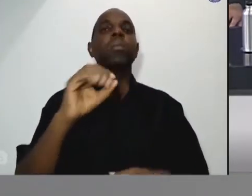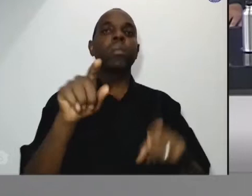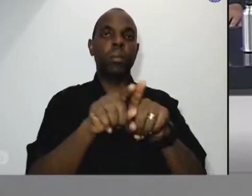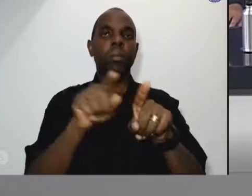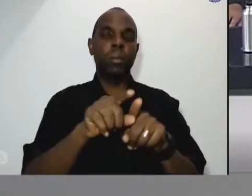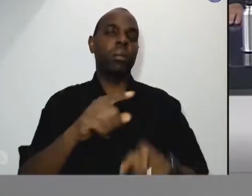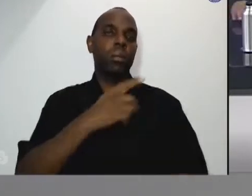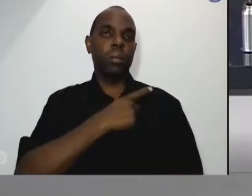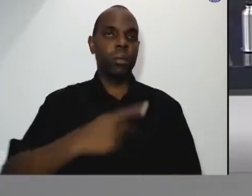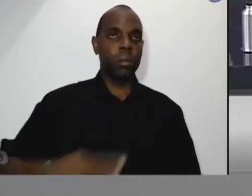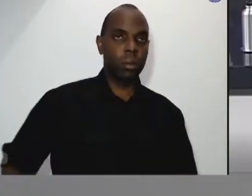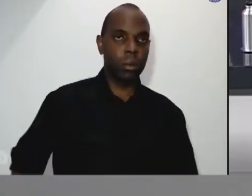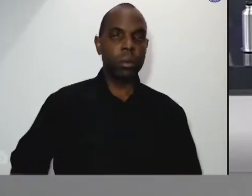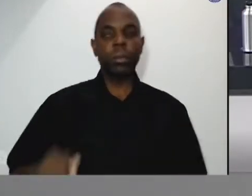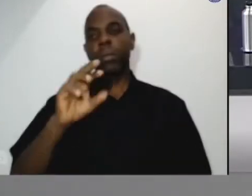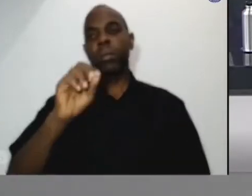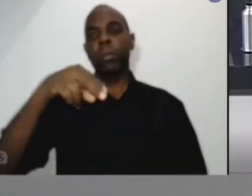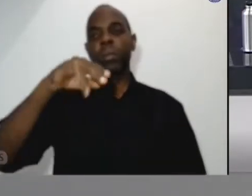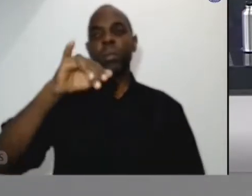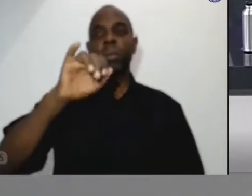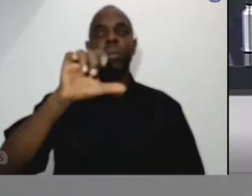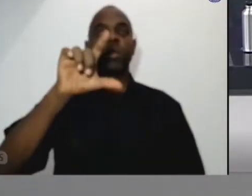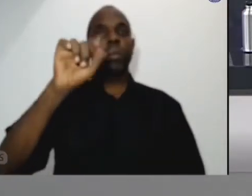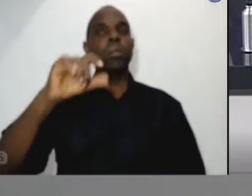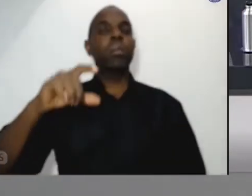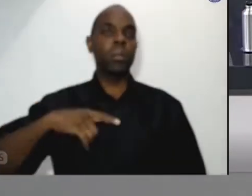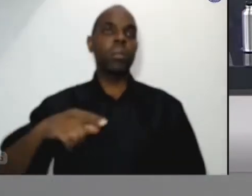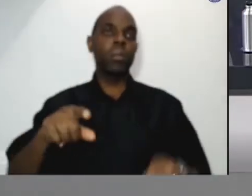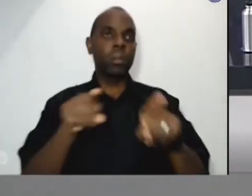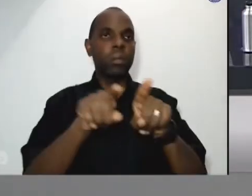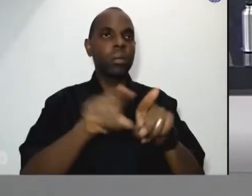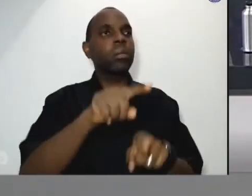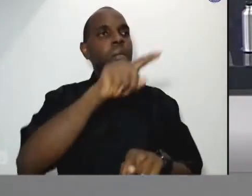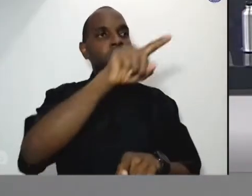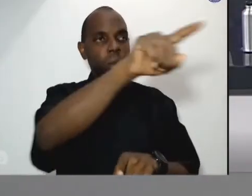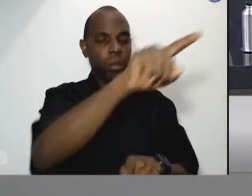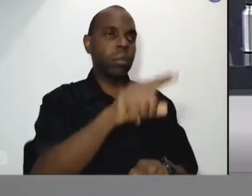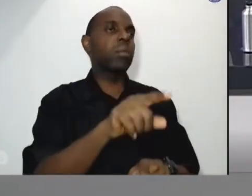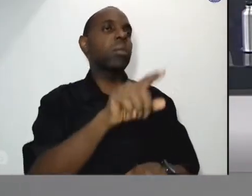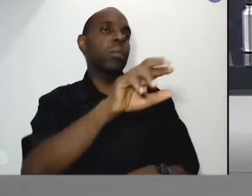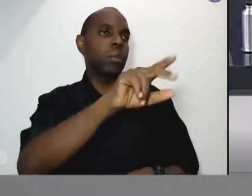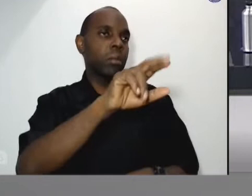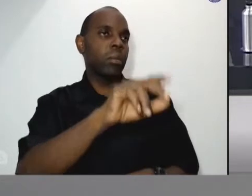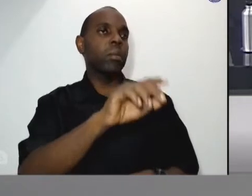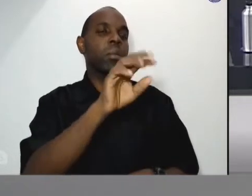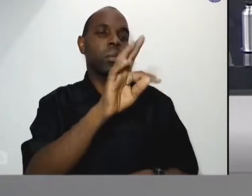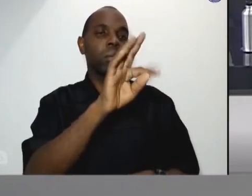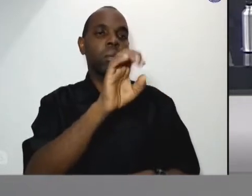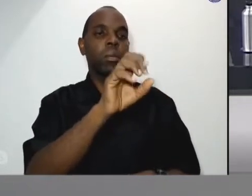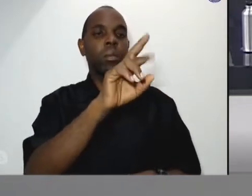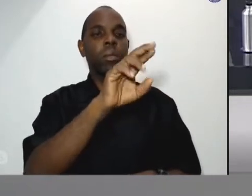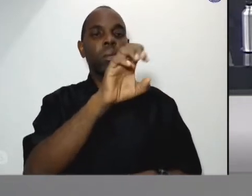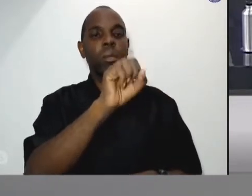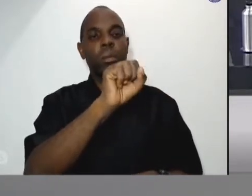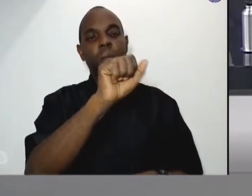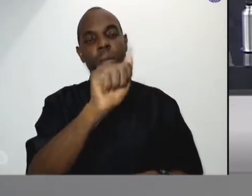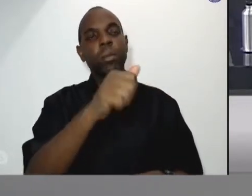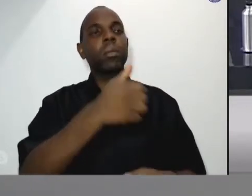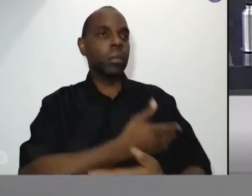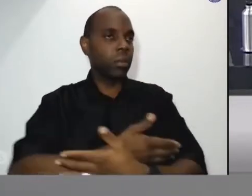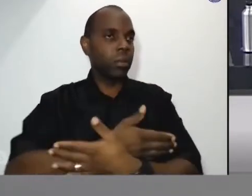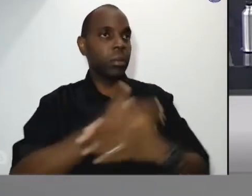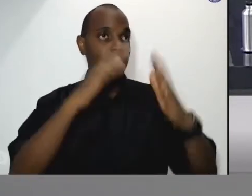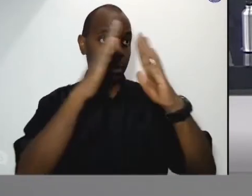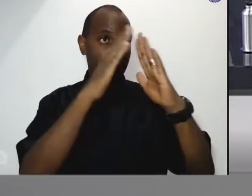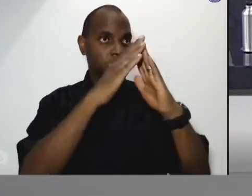2004 a 2008, e a irmã Tereza, da creche localizada também no bairro Convívio. Bem-vindos. Ouviremos agora